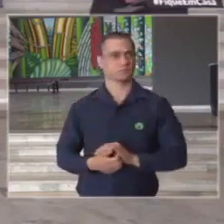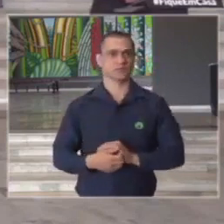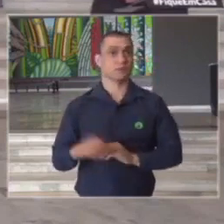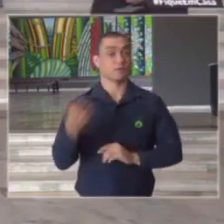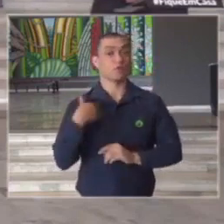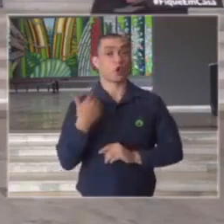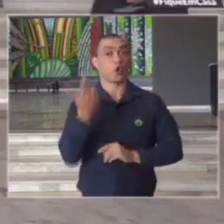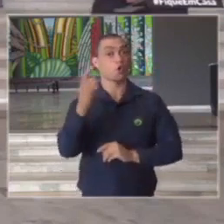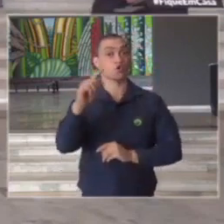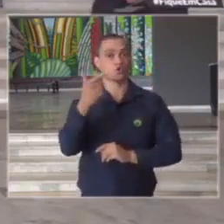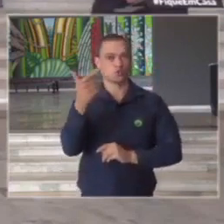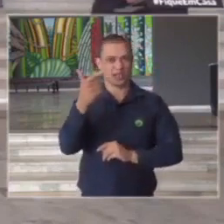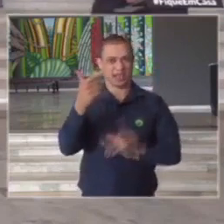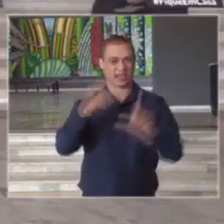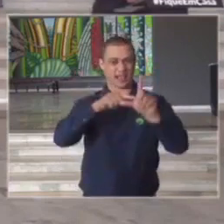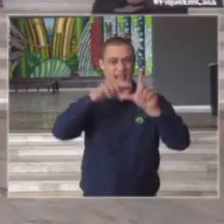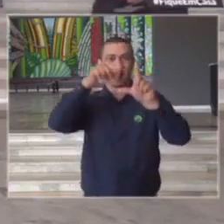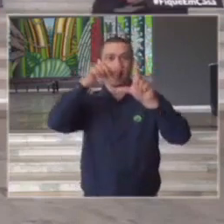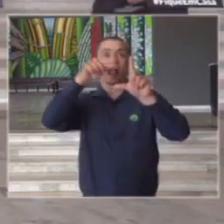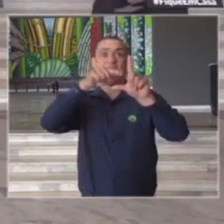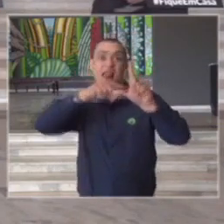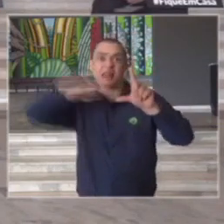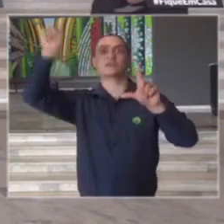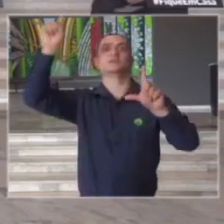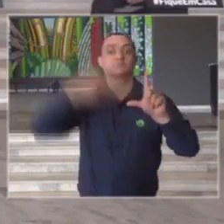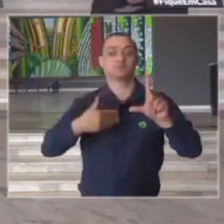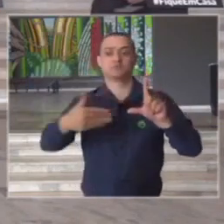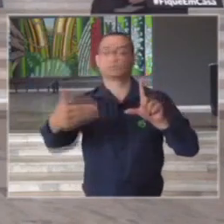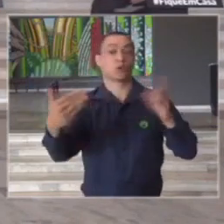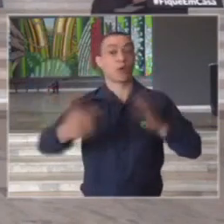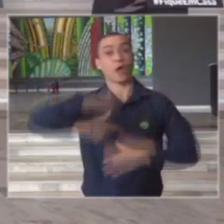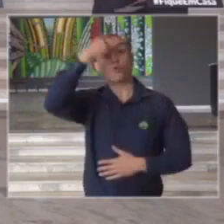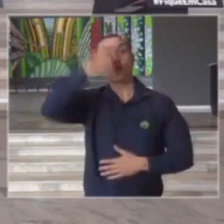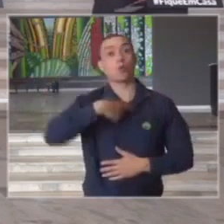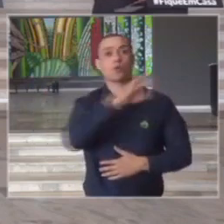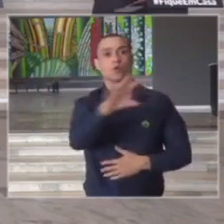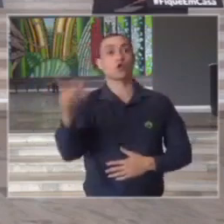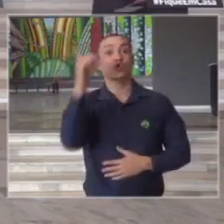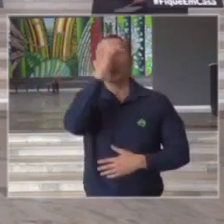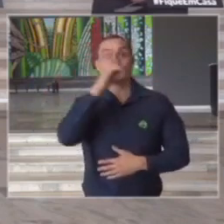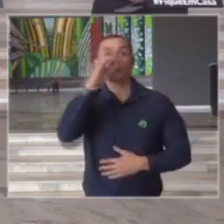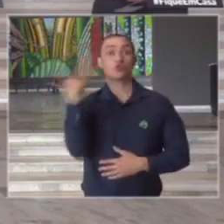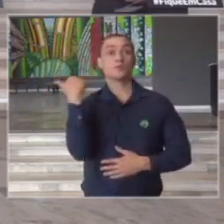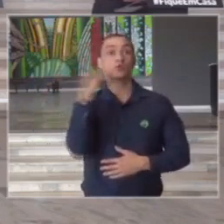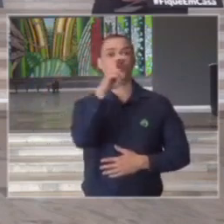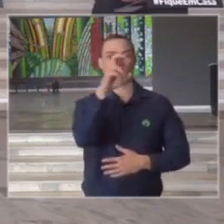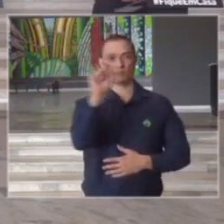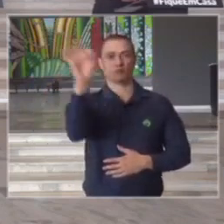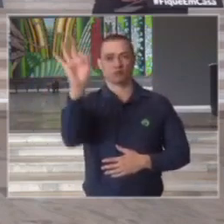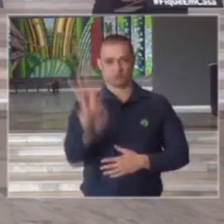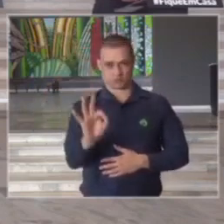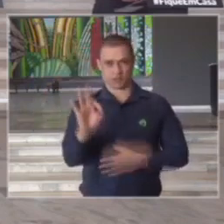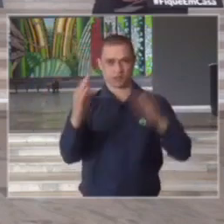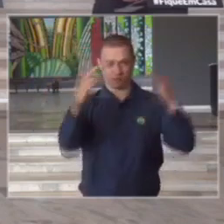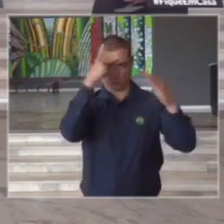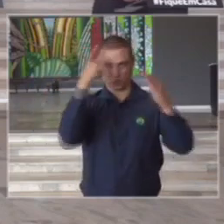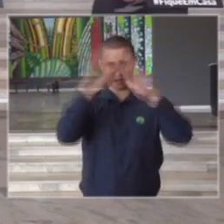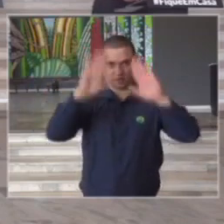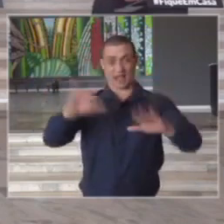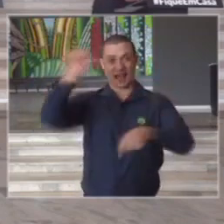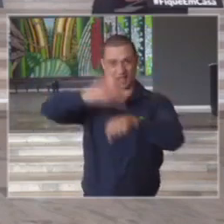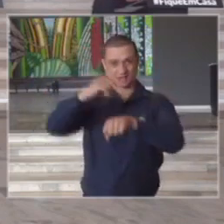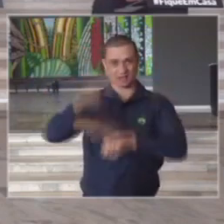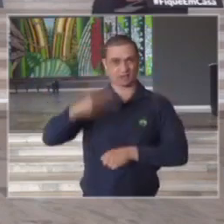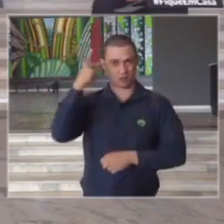tendência não se pode falar em tendência ao comportamento no domingo foi de 58% o índice de isolamento aqui na capital de são